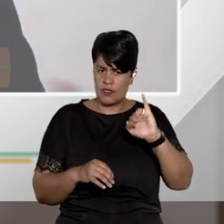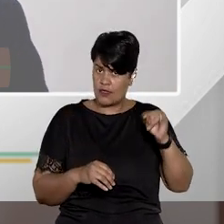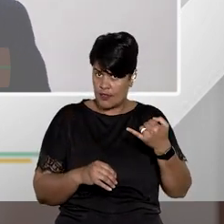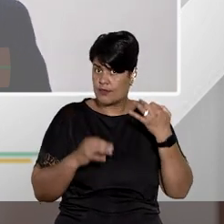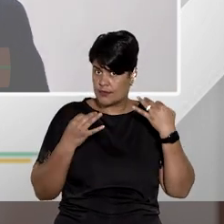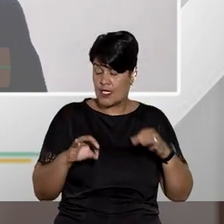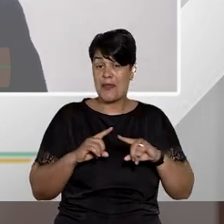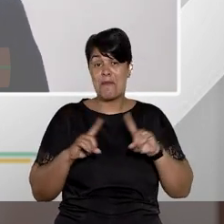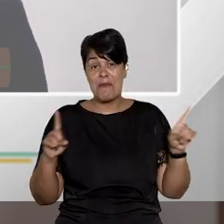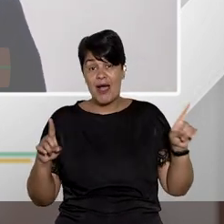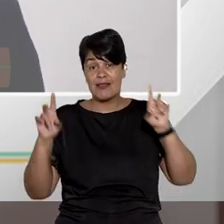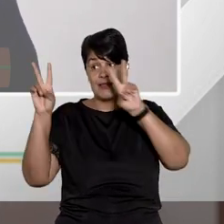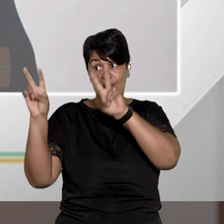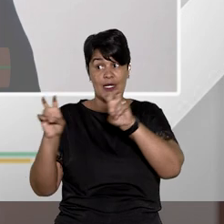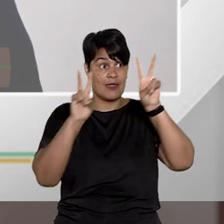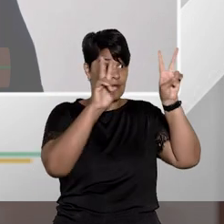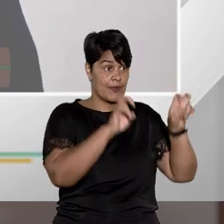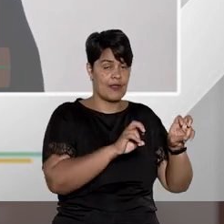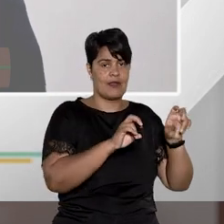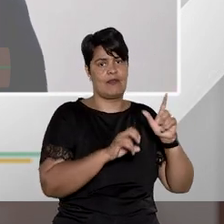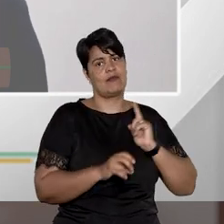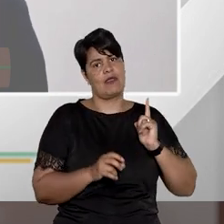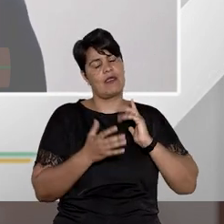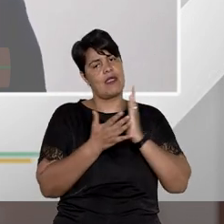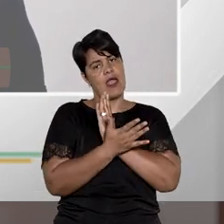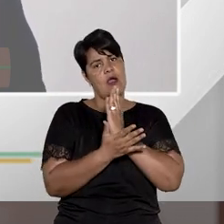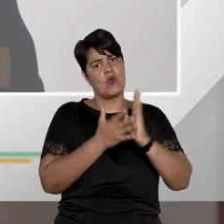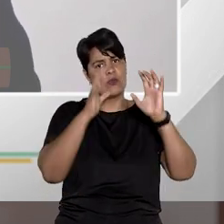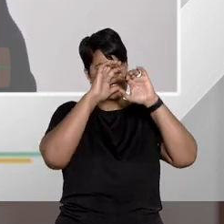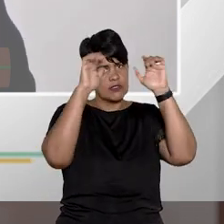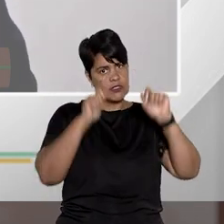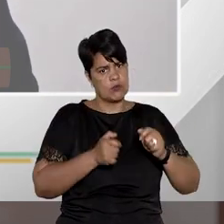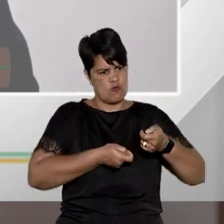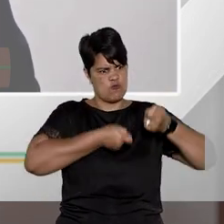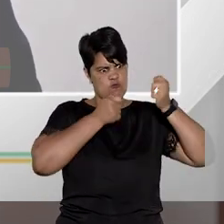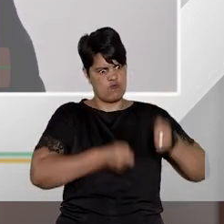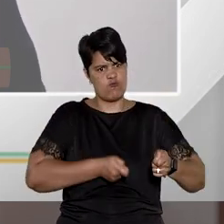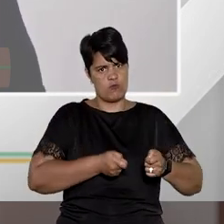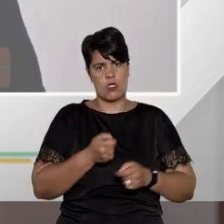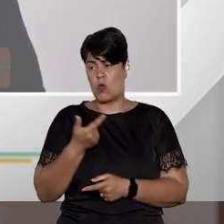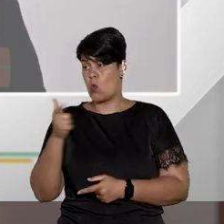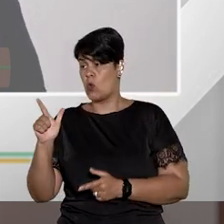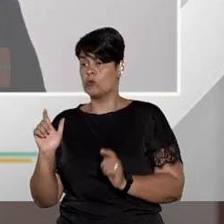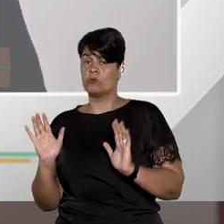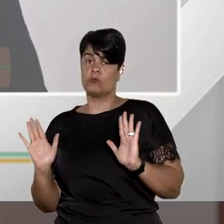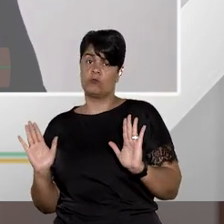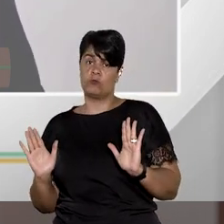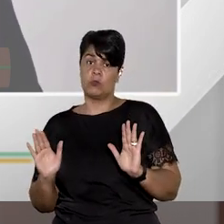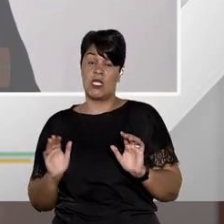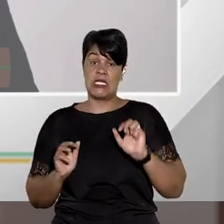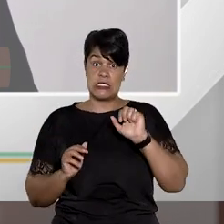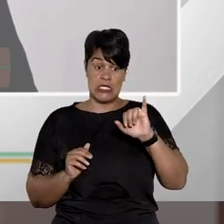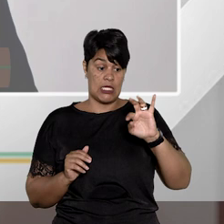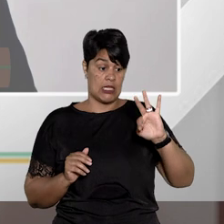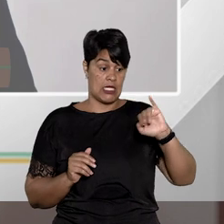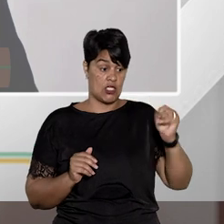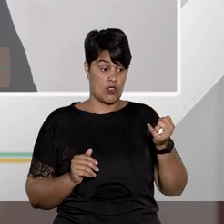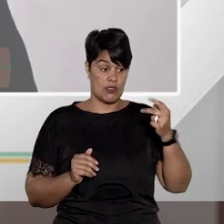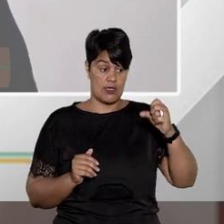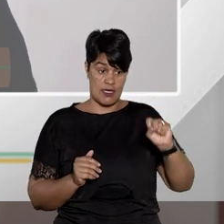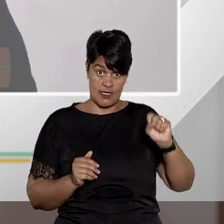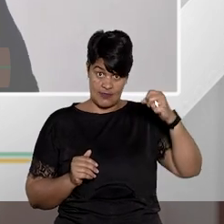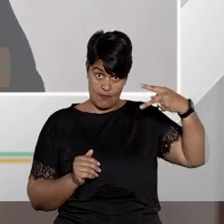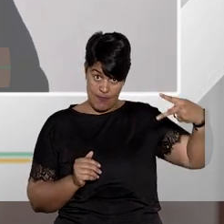que situações diferentes há tribunais mais rigorosos do que outros Fátima você está sendo julgado no TJ de São Paulo